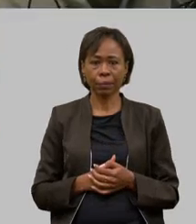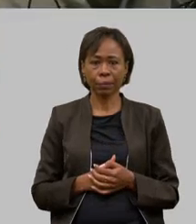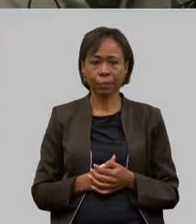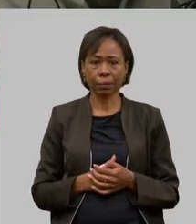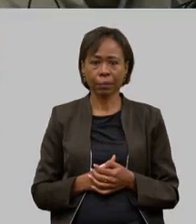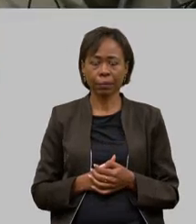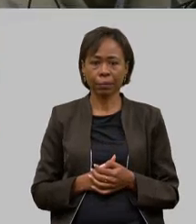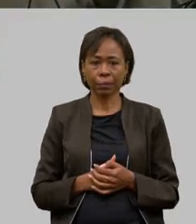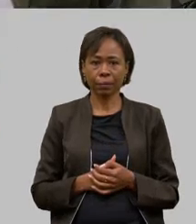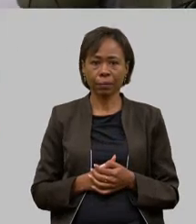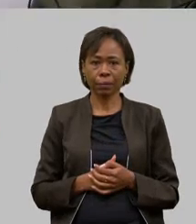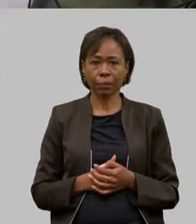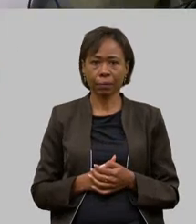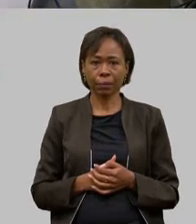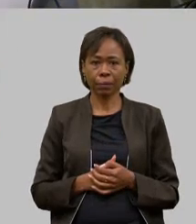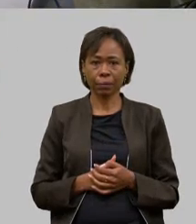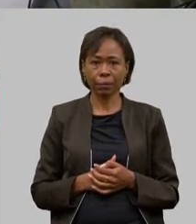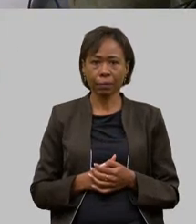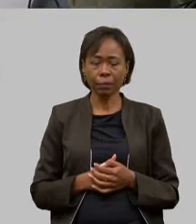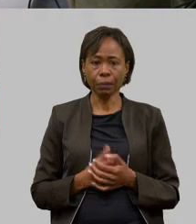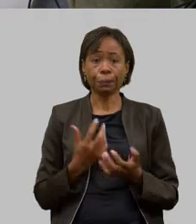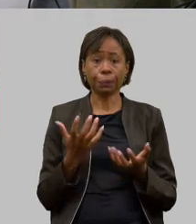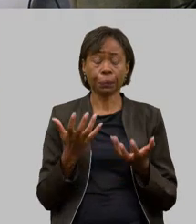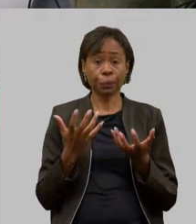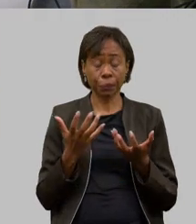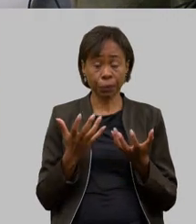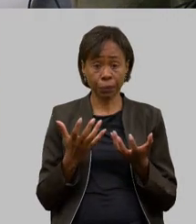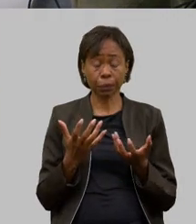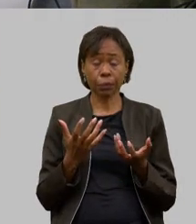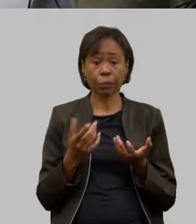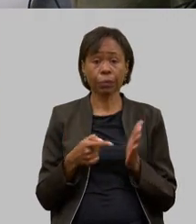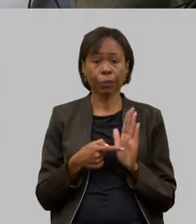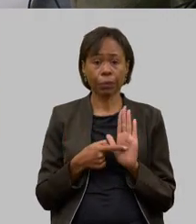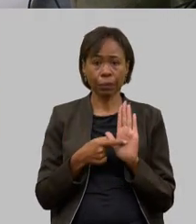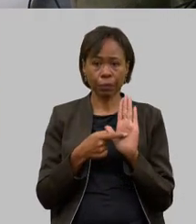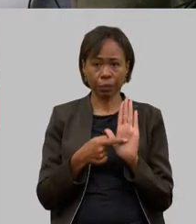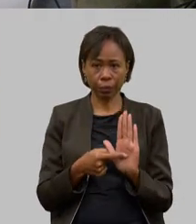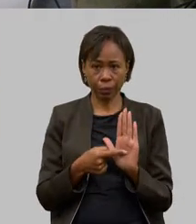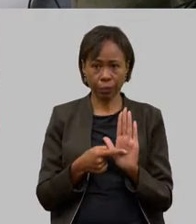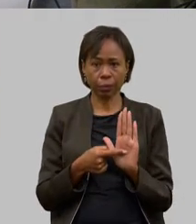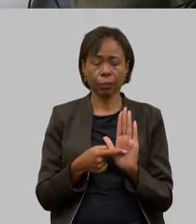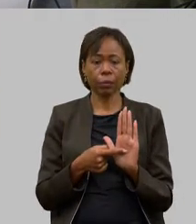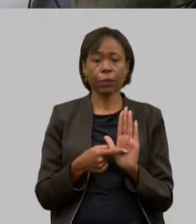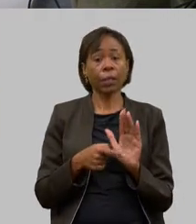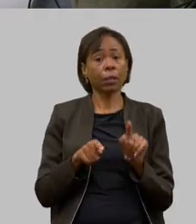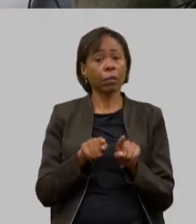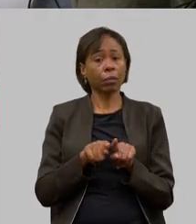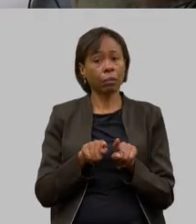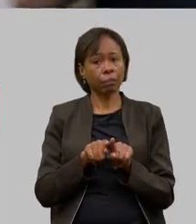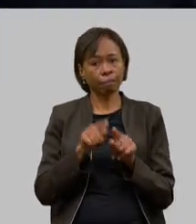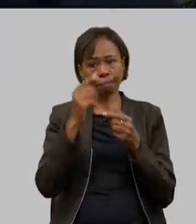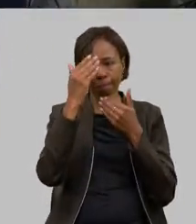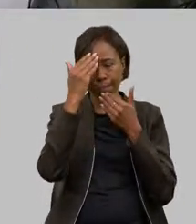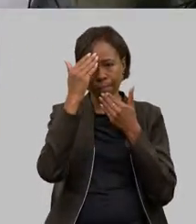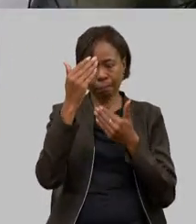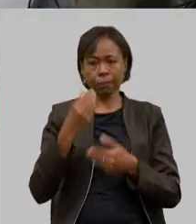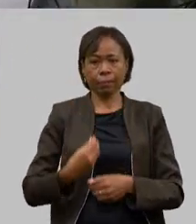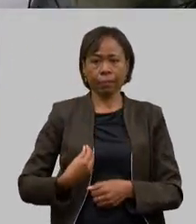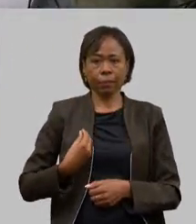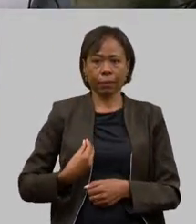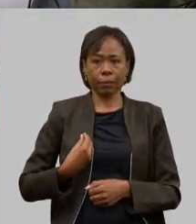deputados eu quero aqui registrar né e agradecer a presença